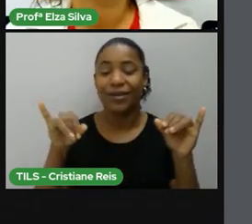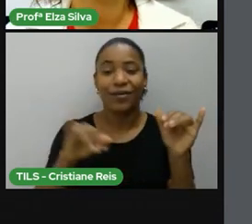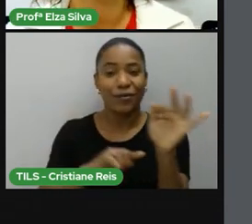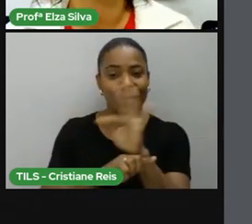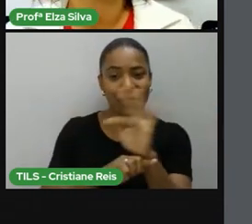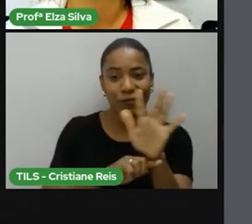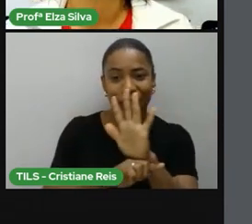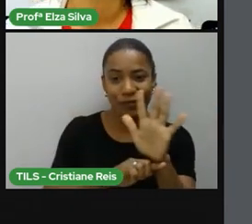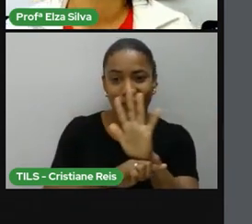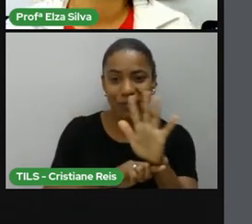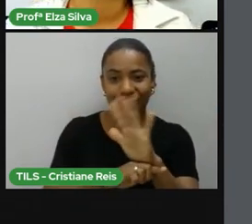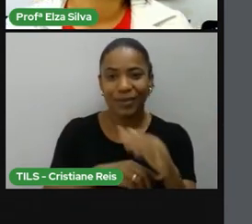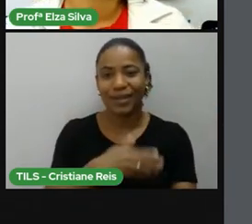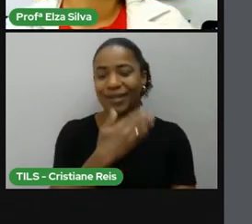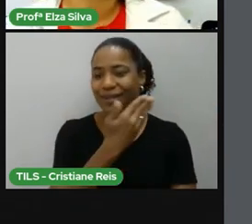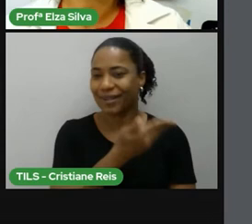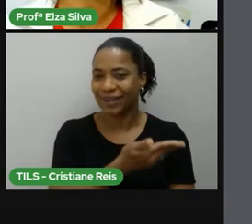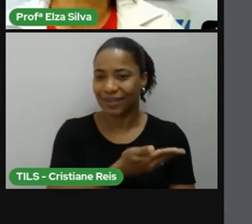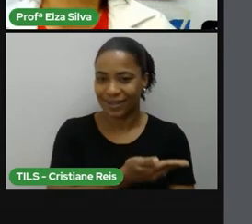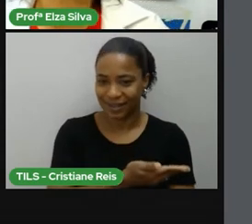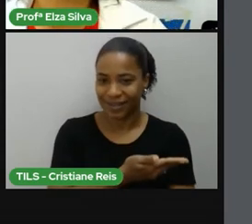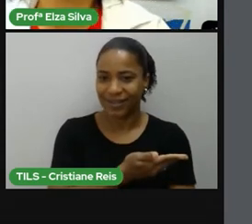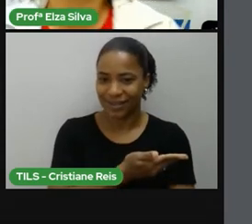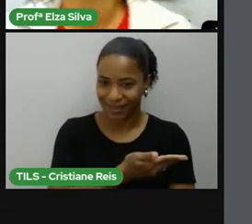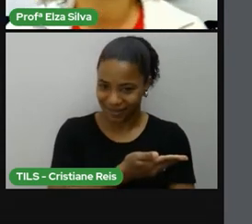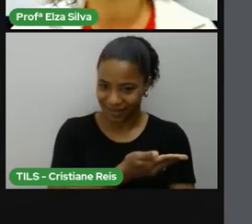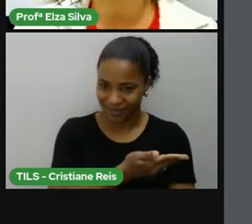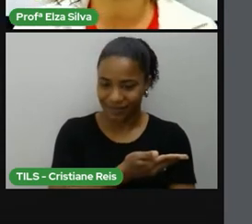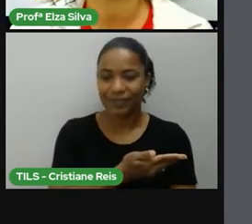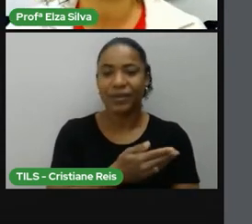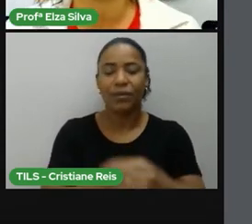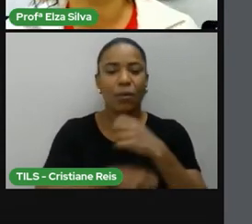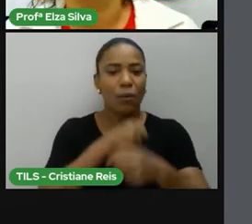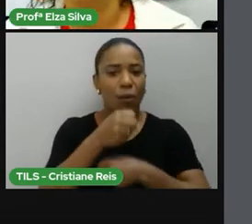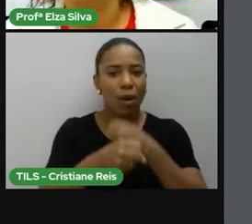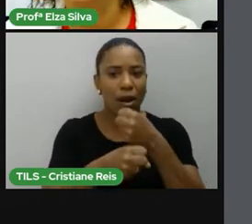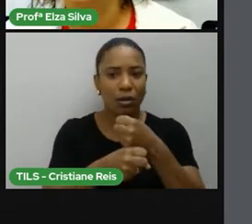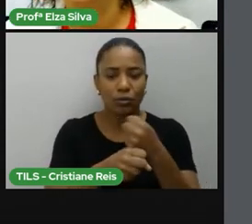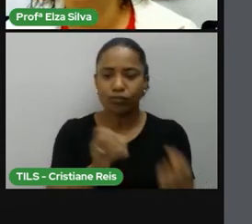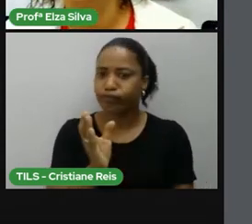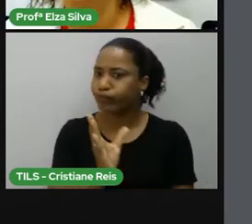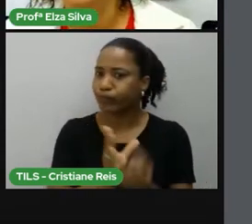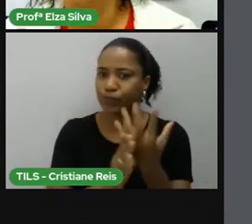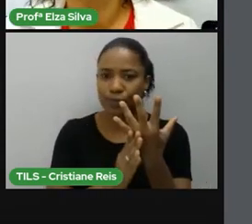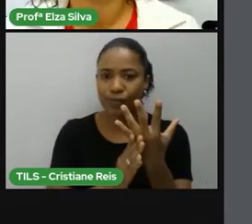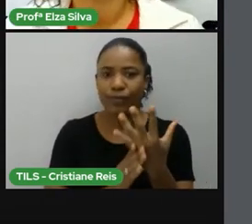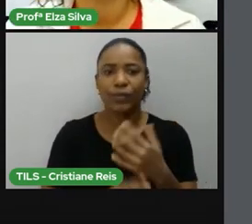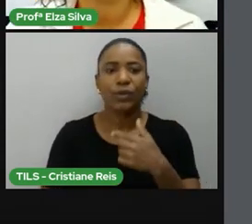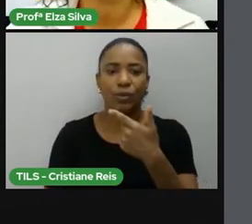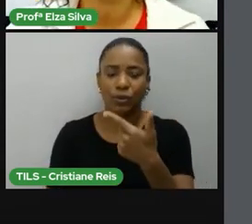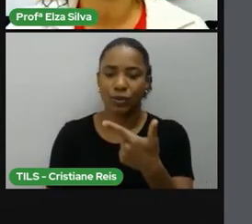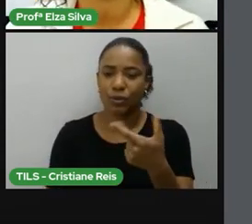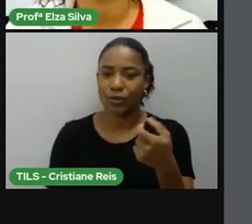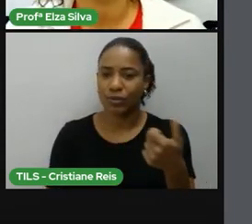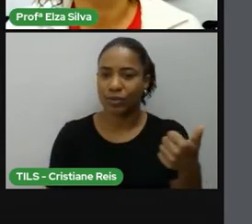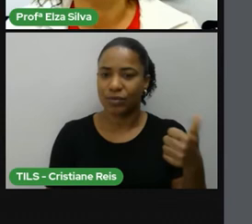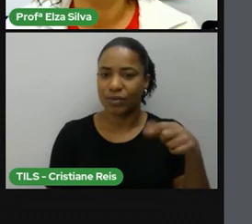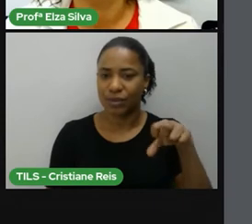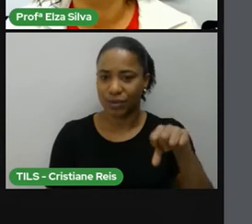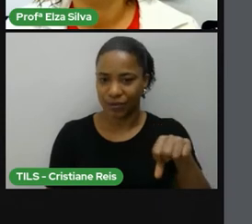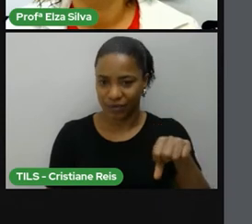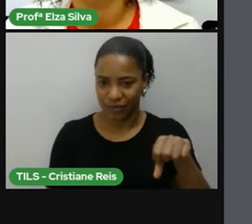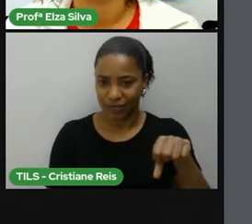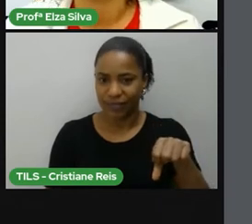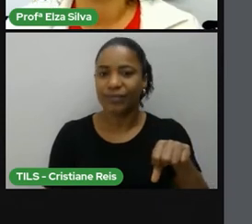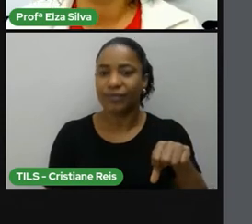que foi lançado em 2019. Peace I Am.